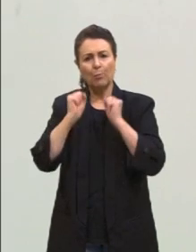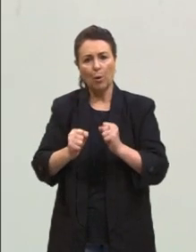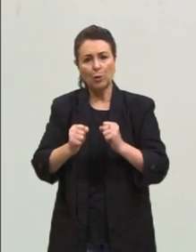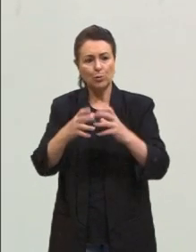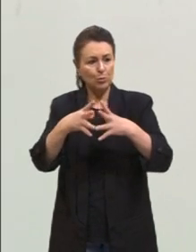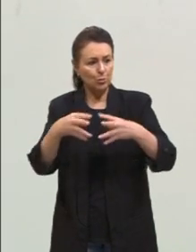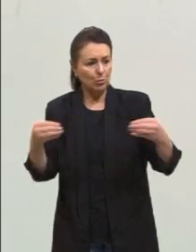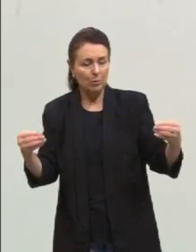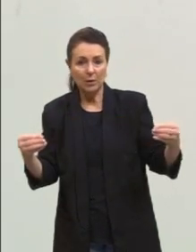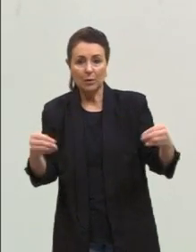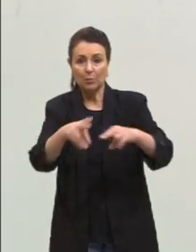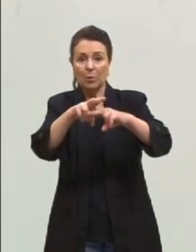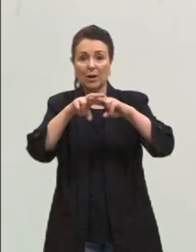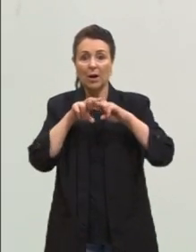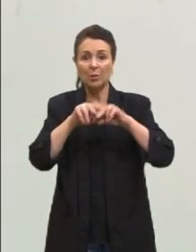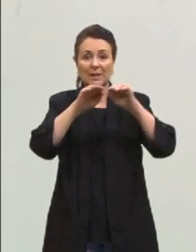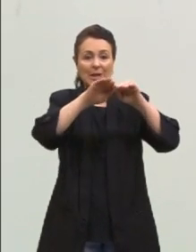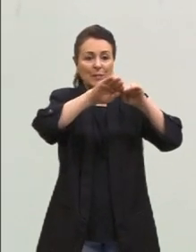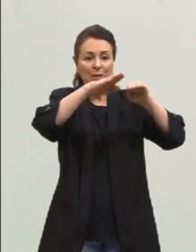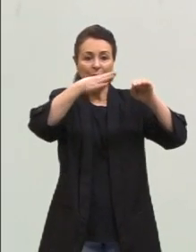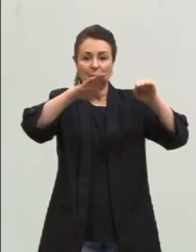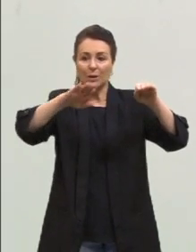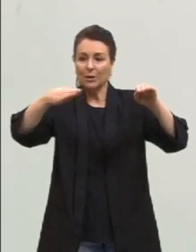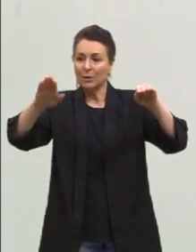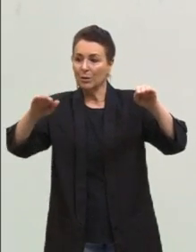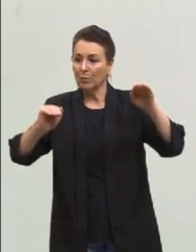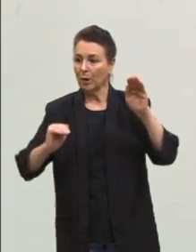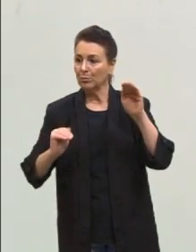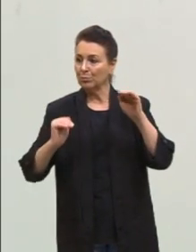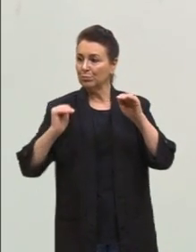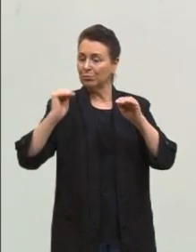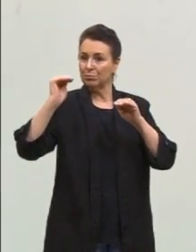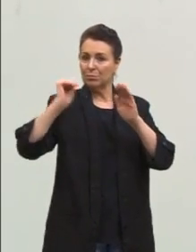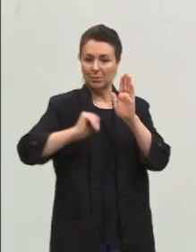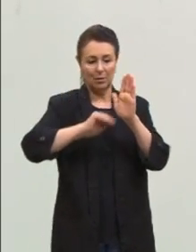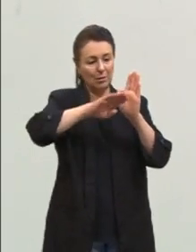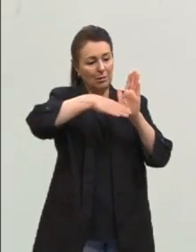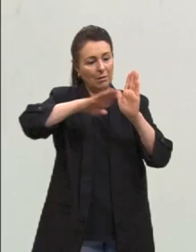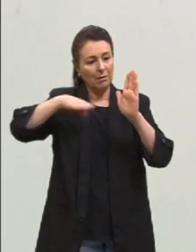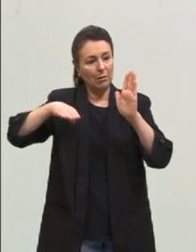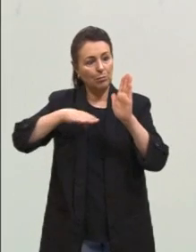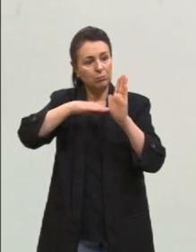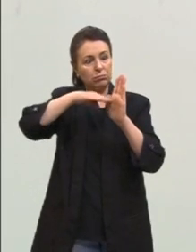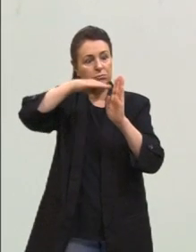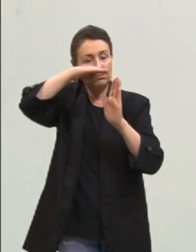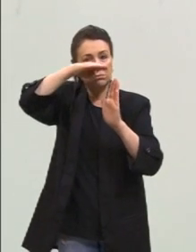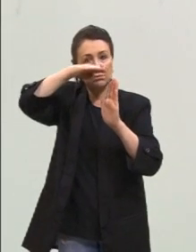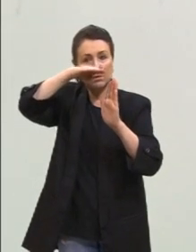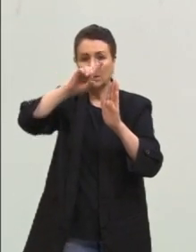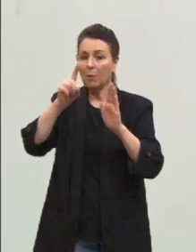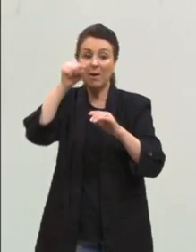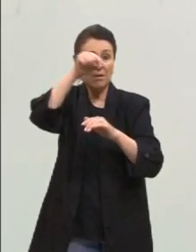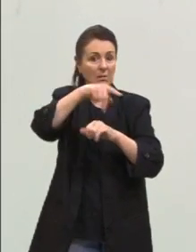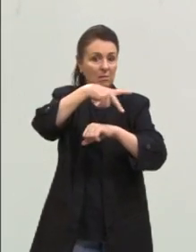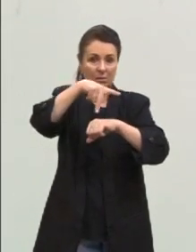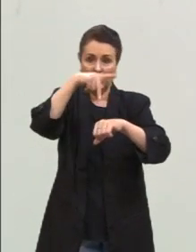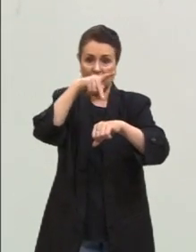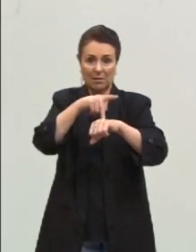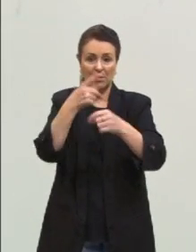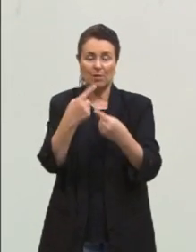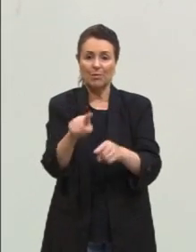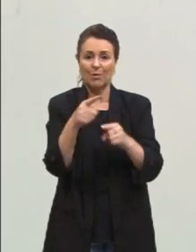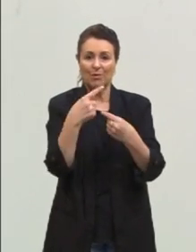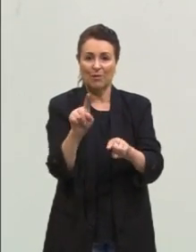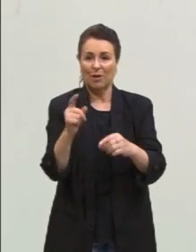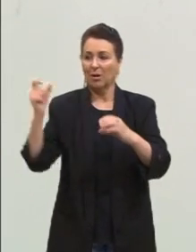aumento do nível do mar. Então, não é esse país que causa o aquecimento global, que gera a maior parte das emissões, mas